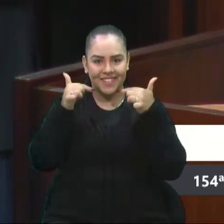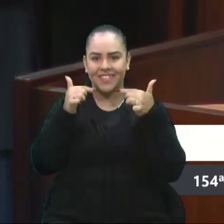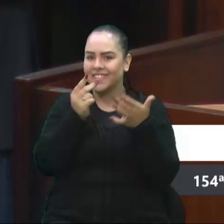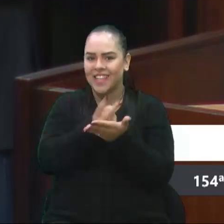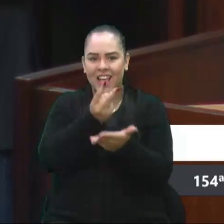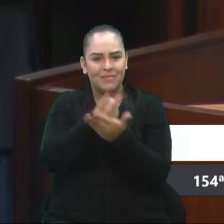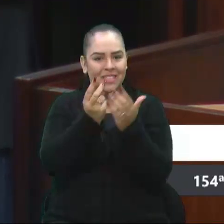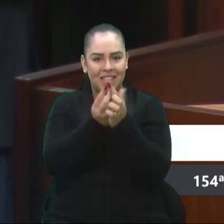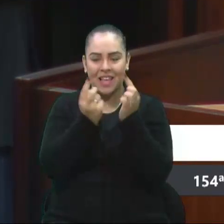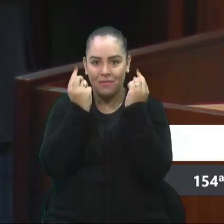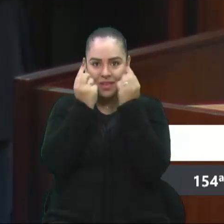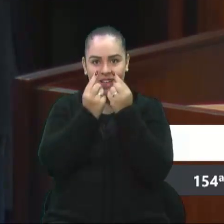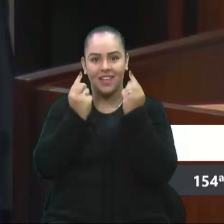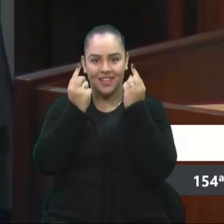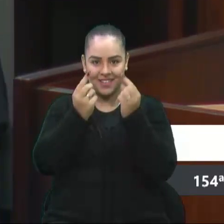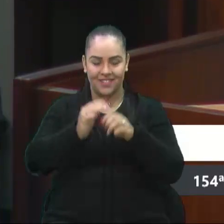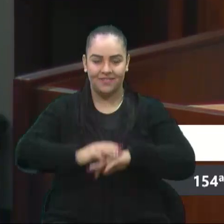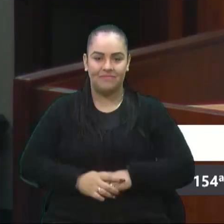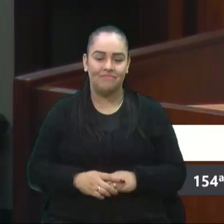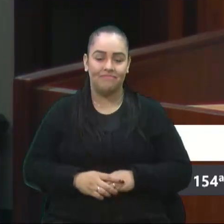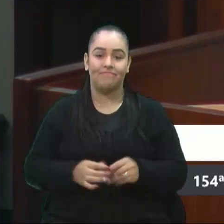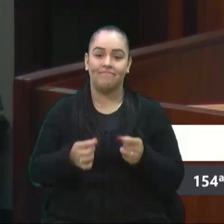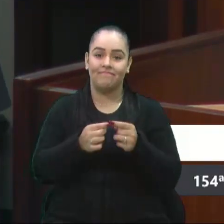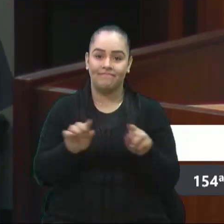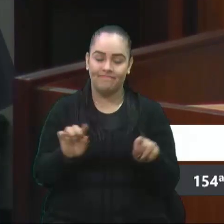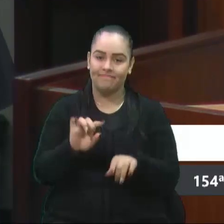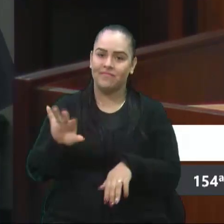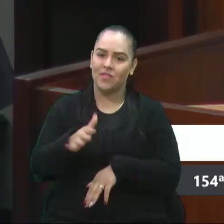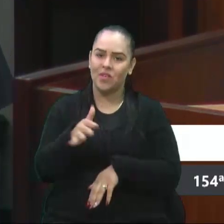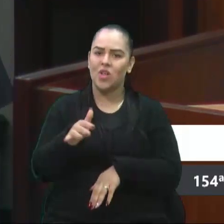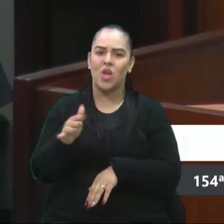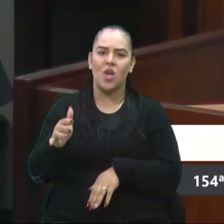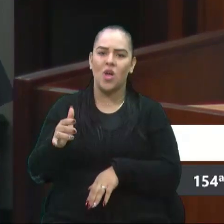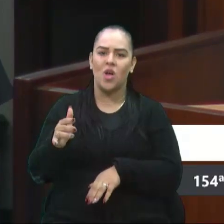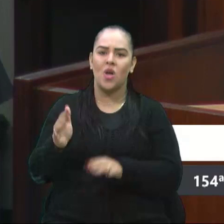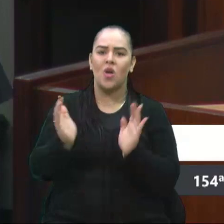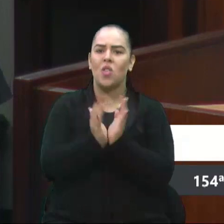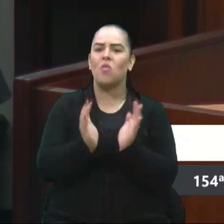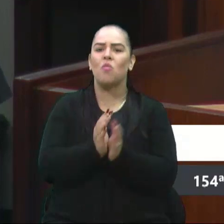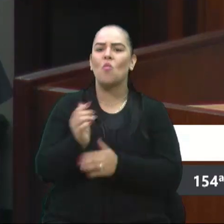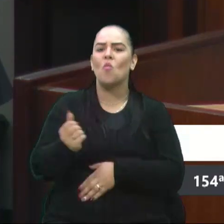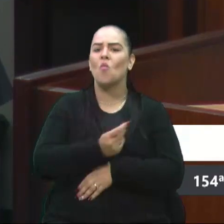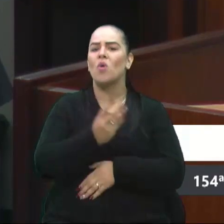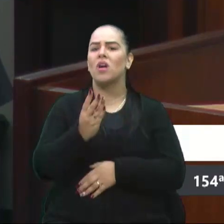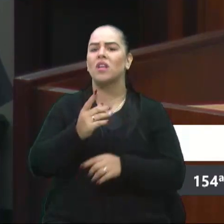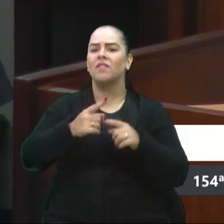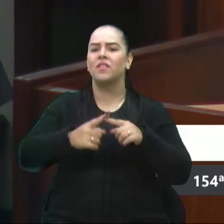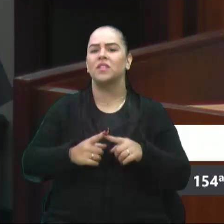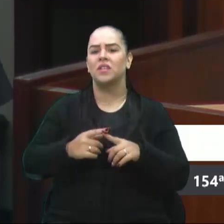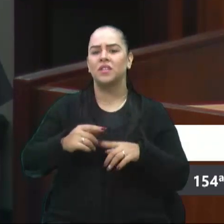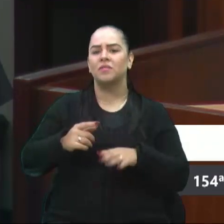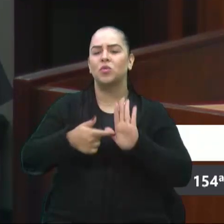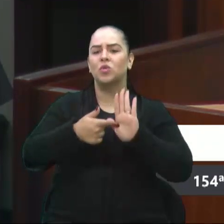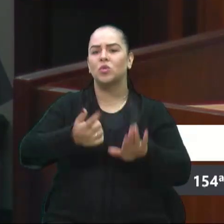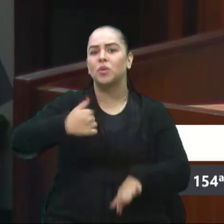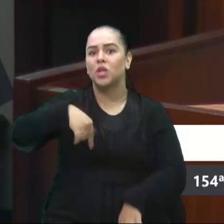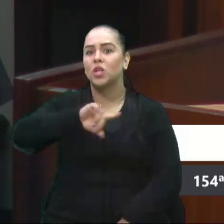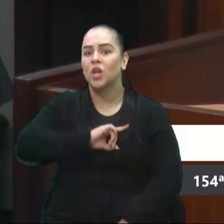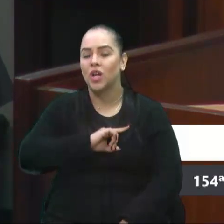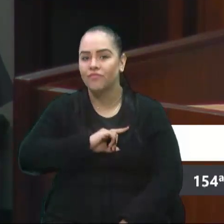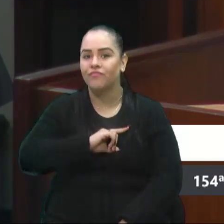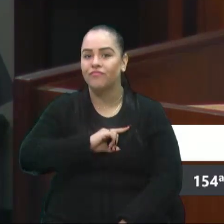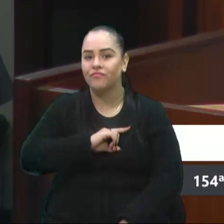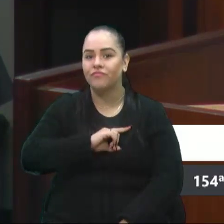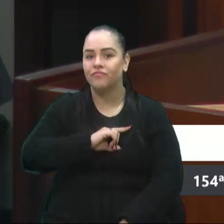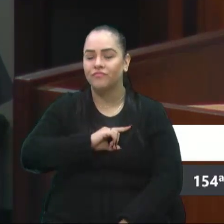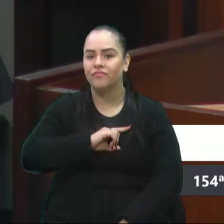Mas talvez, colegas, quantos sinais ela deu aqui para todos nós? Quantos sinais ela deu aqui